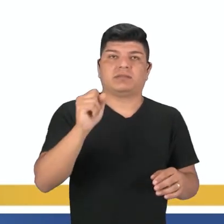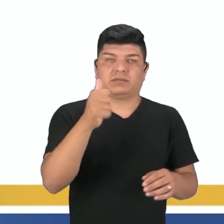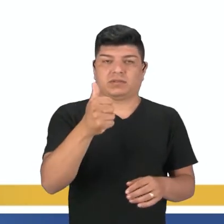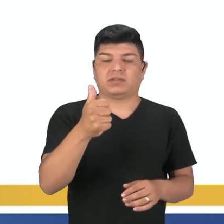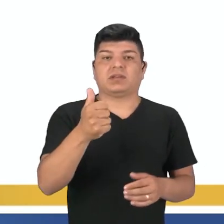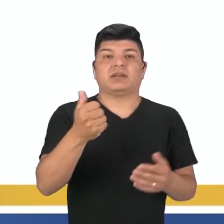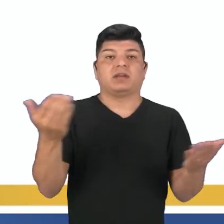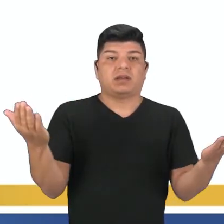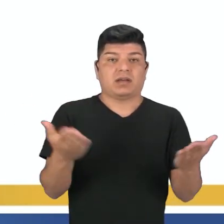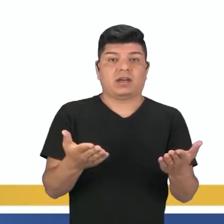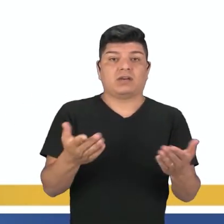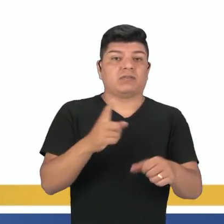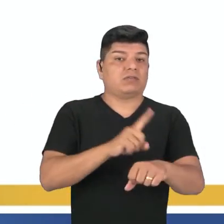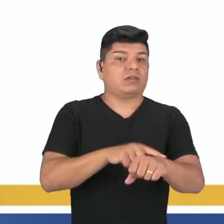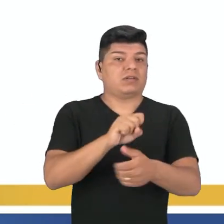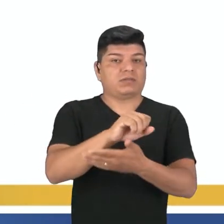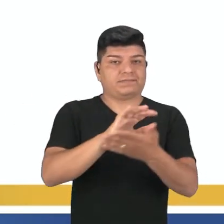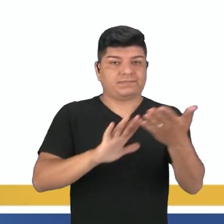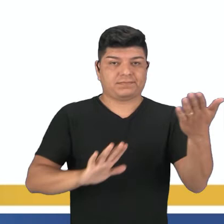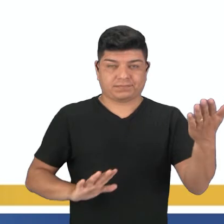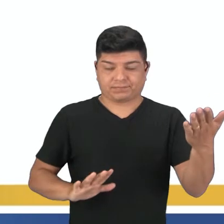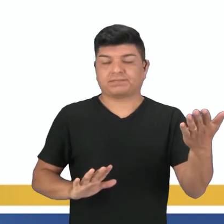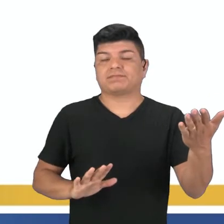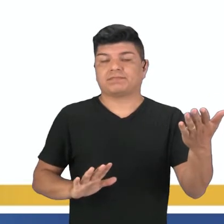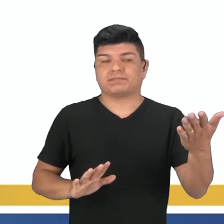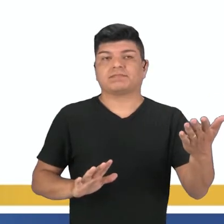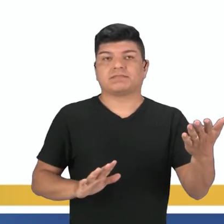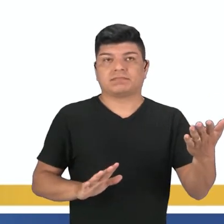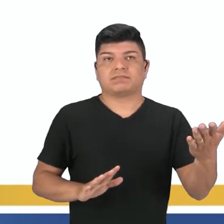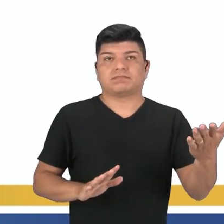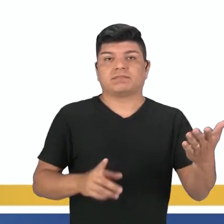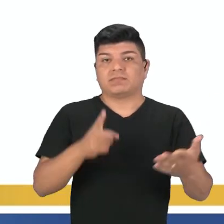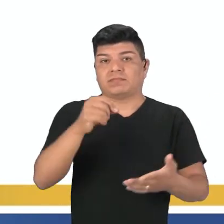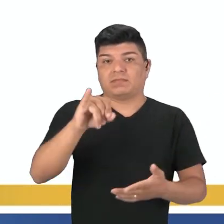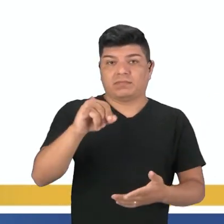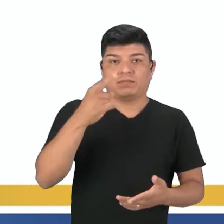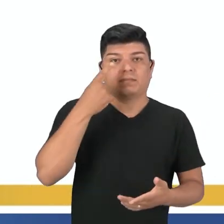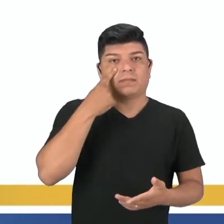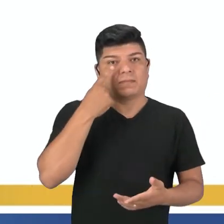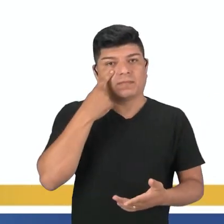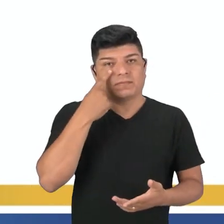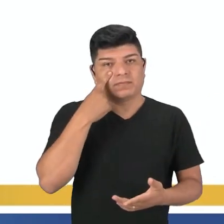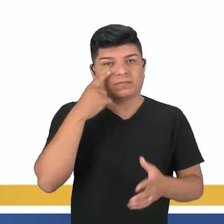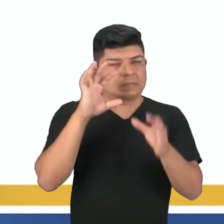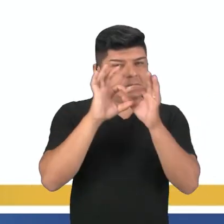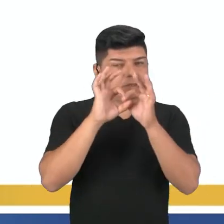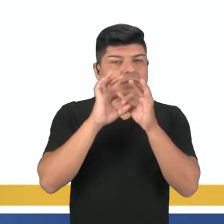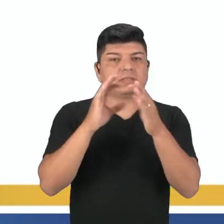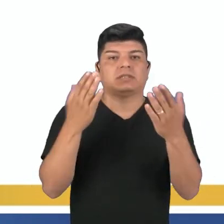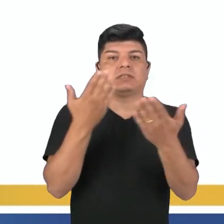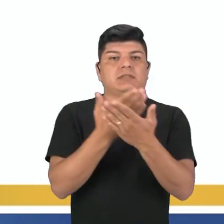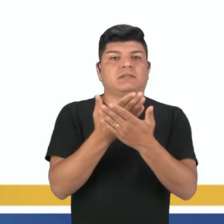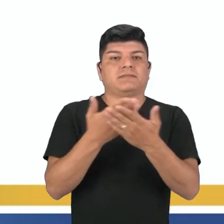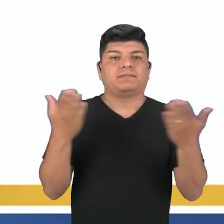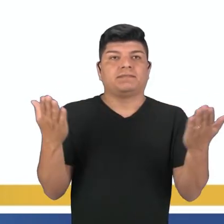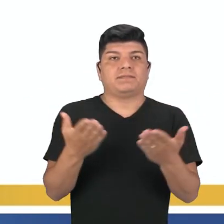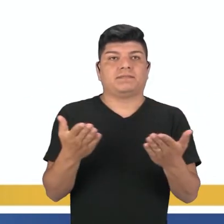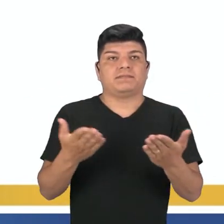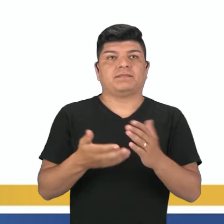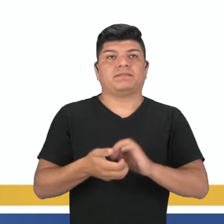Então, vamos lá. Agora é activity time. É hora da atividade. Ver se vocês estão aí realmente ligadinhos na aula de hoje, ok?